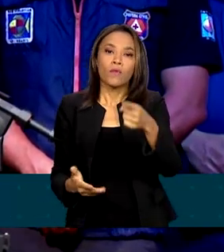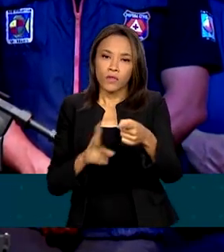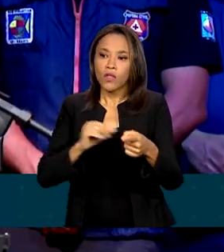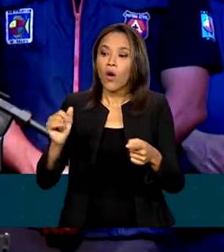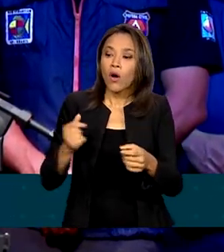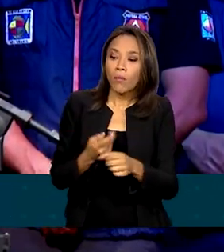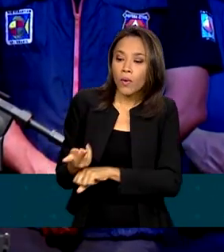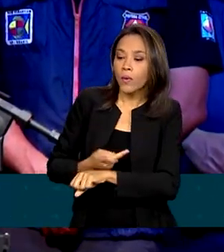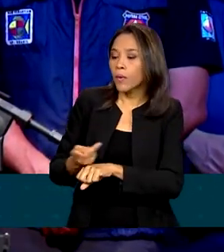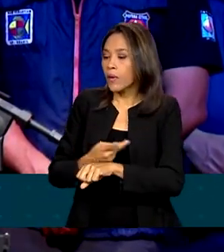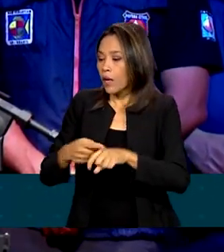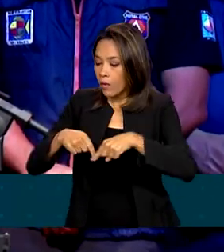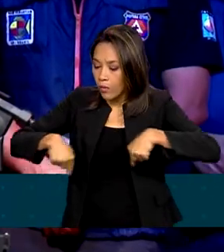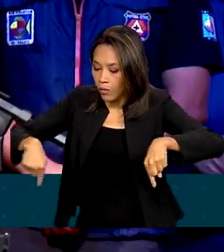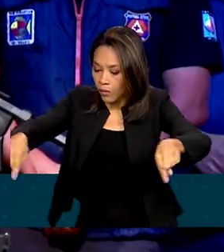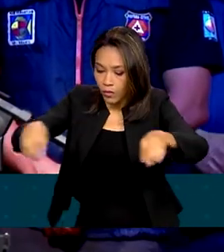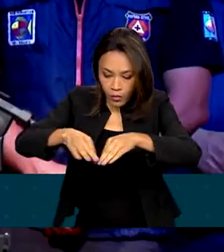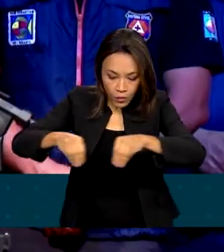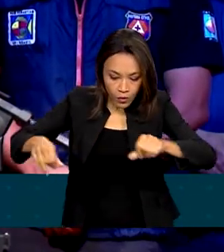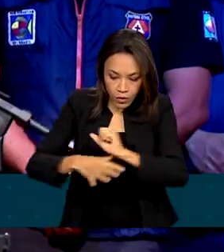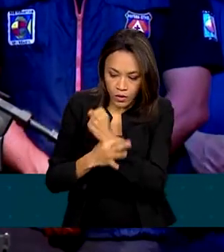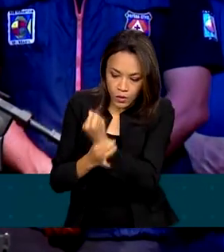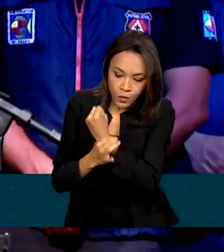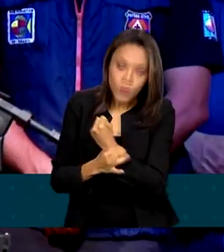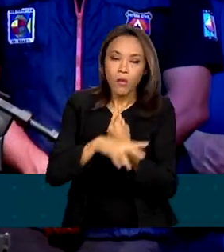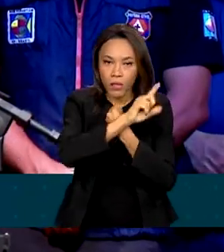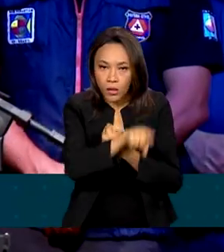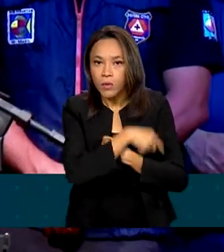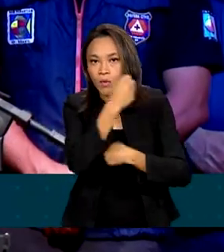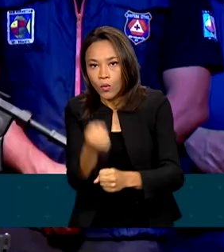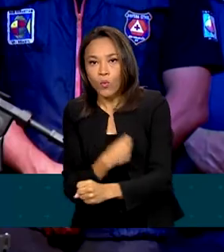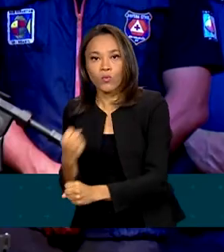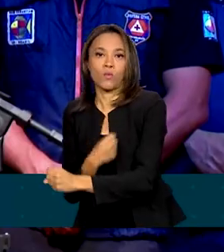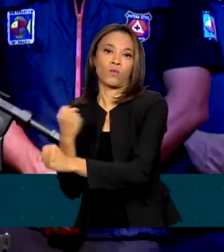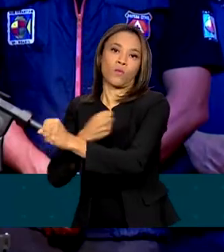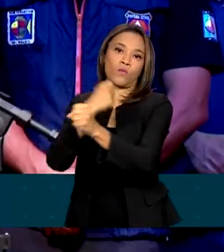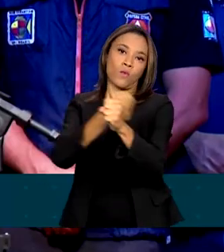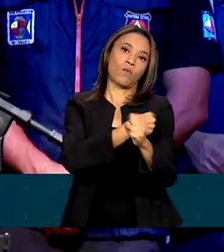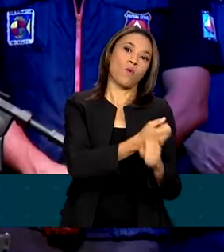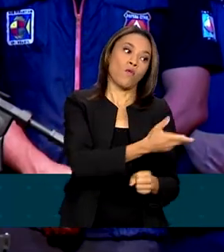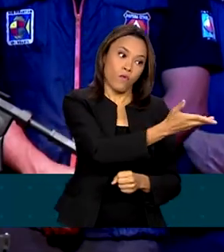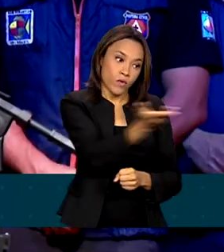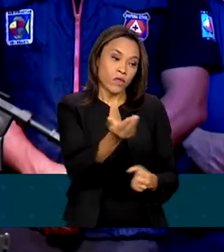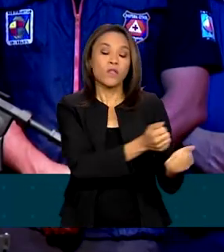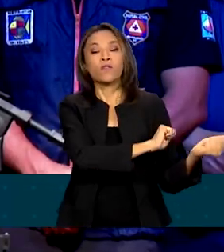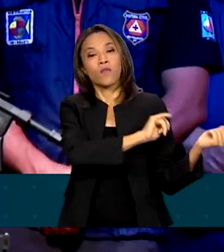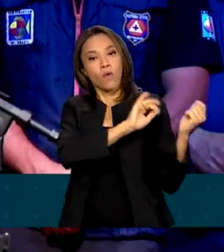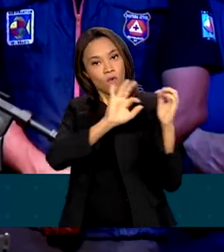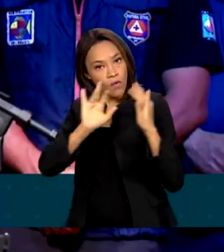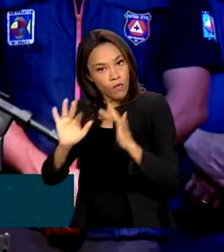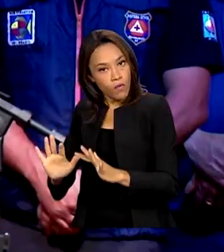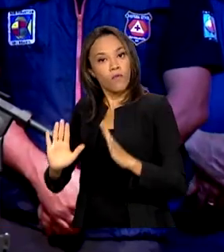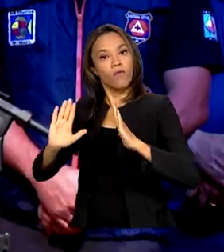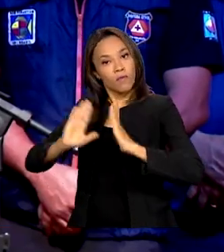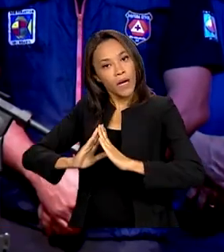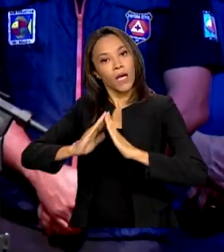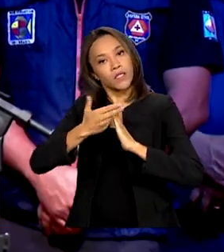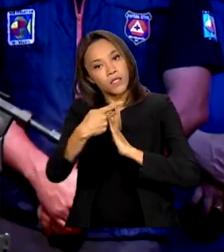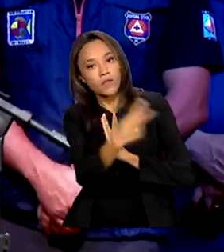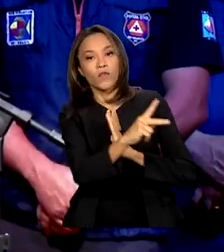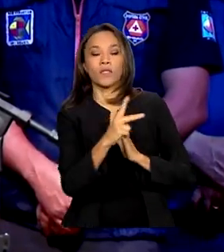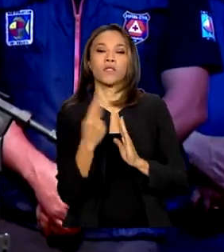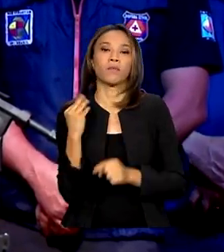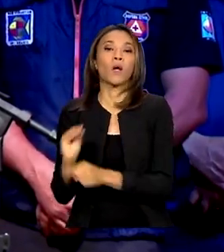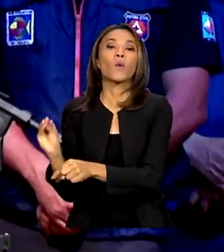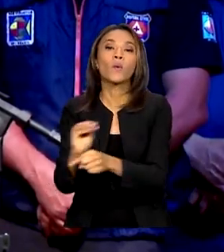mais seguro para que a gente possa dizer para as pessoas vocês vão voltar a ter o ninho de vocês para